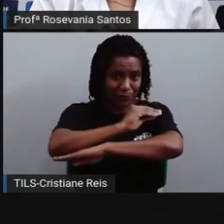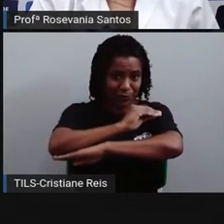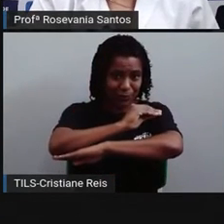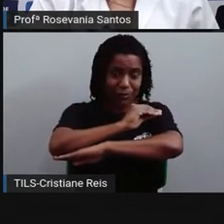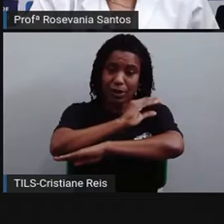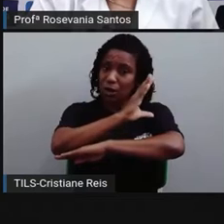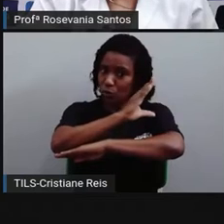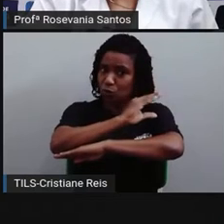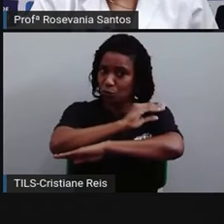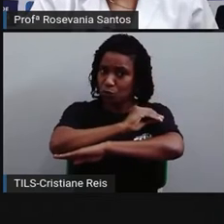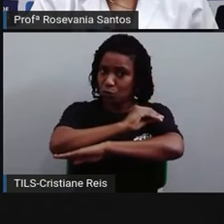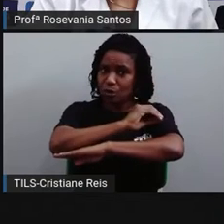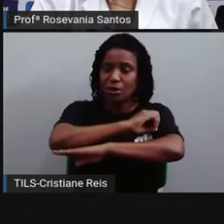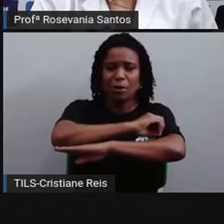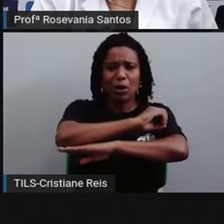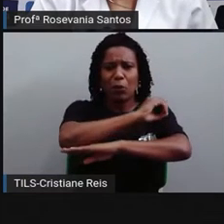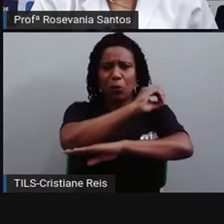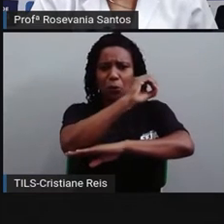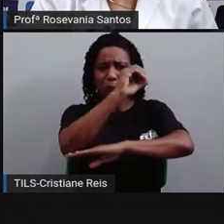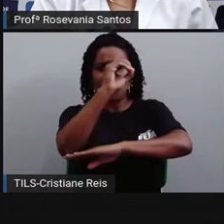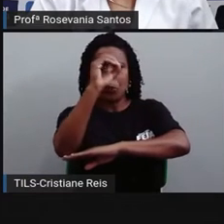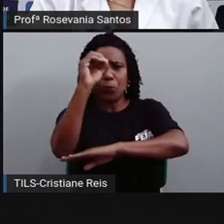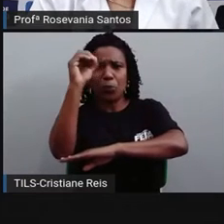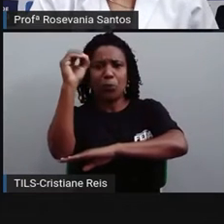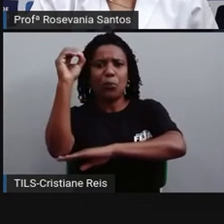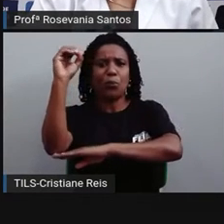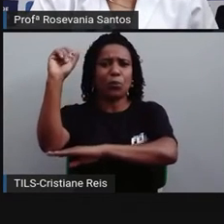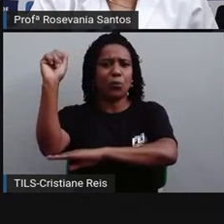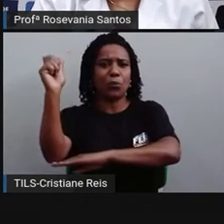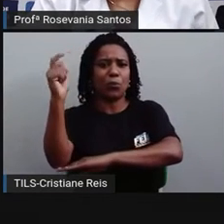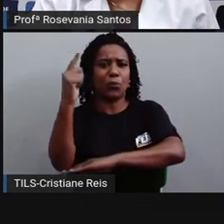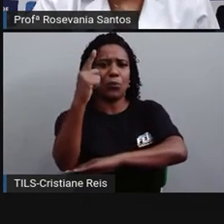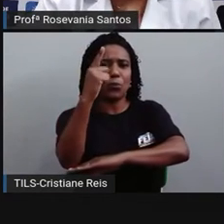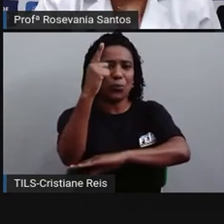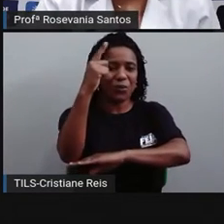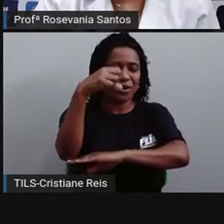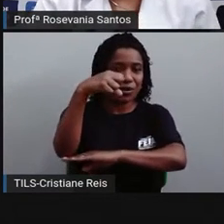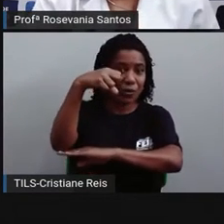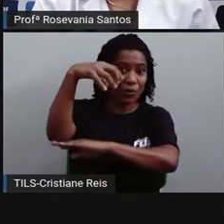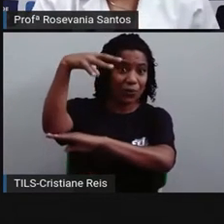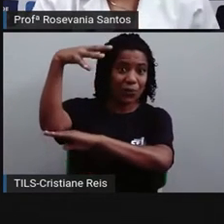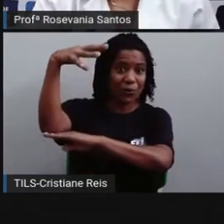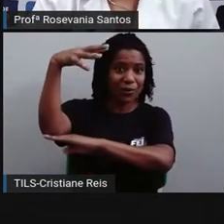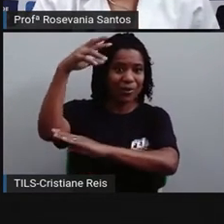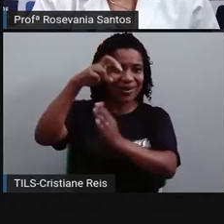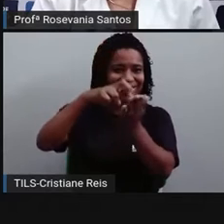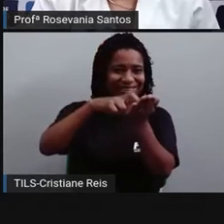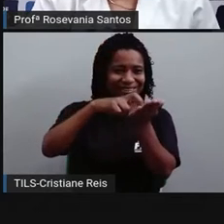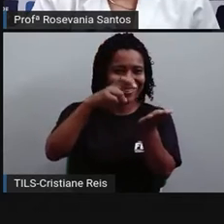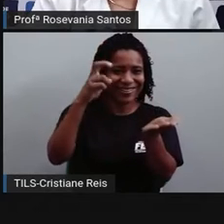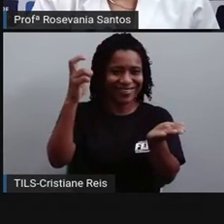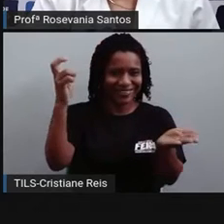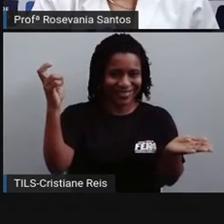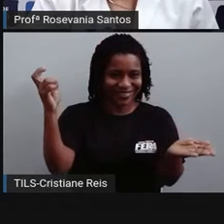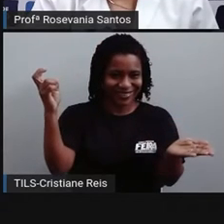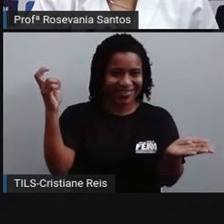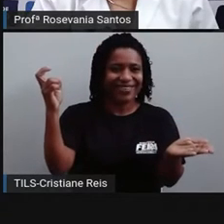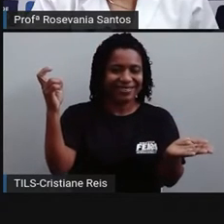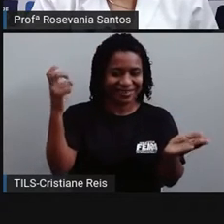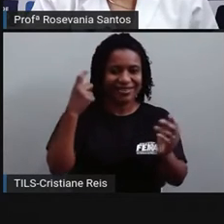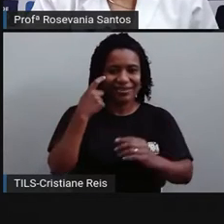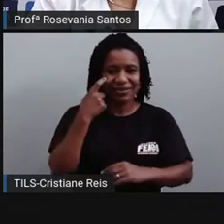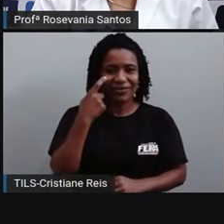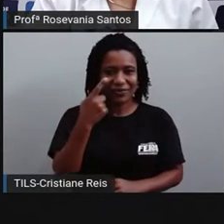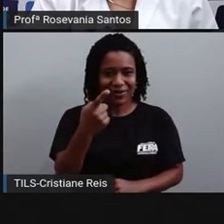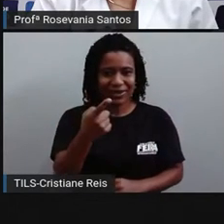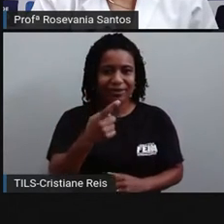toda essa parte iluminada aqui, né? Representa o período do dia. Né? Esse período iluminado